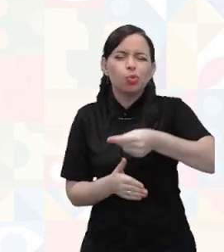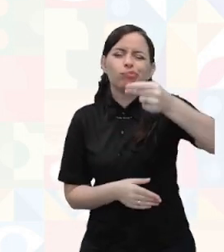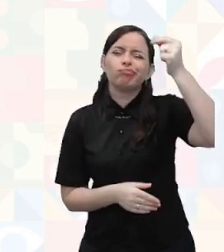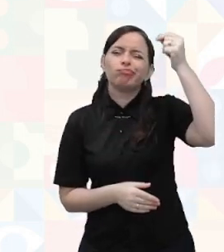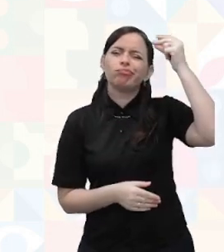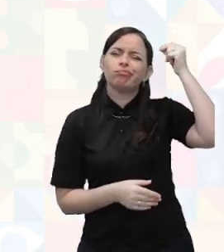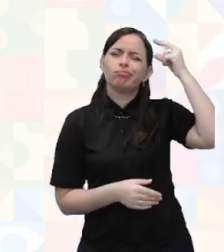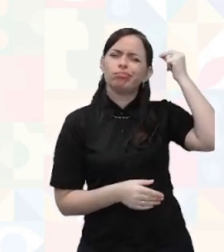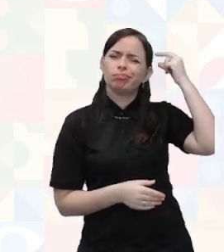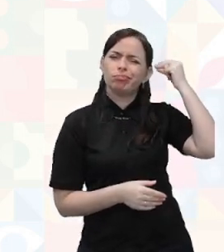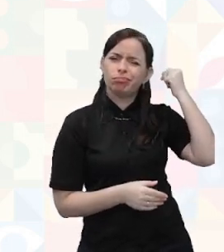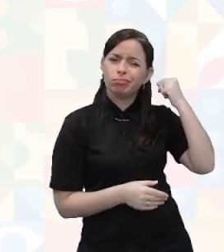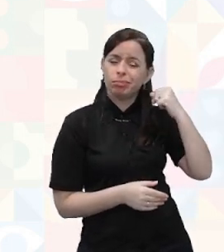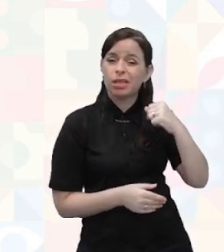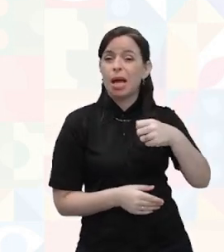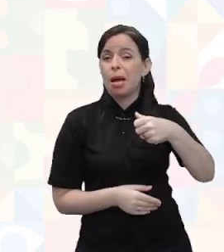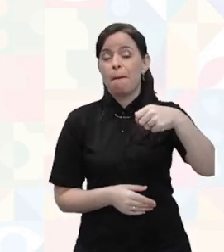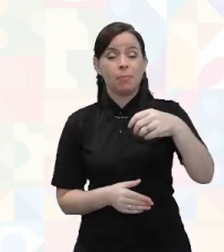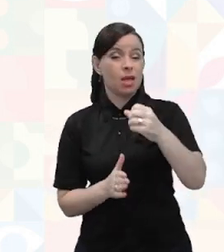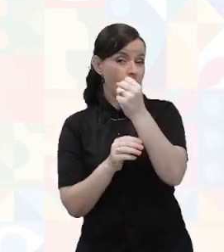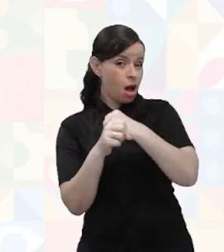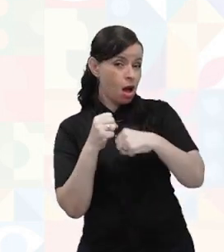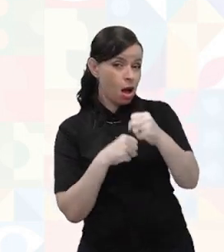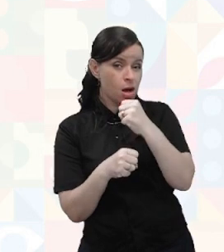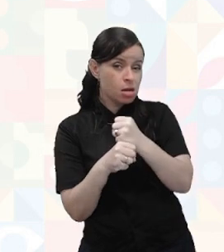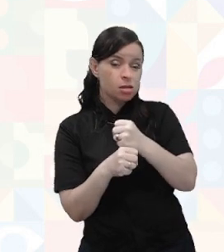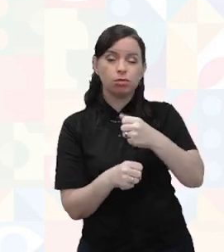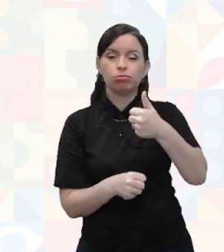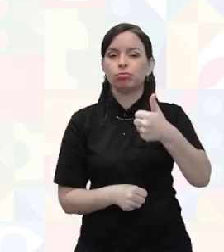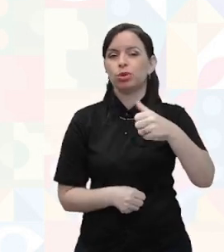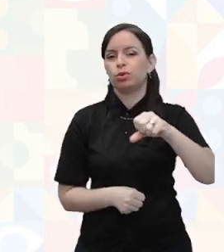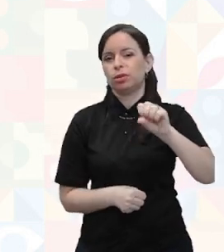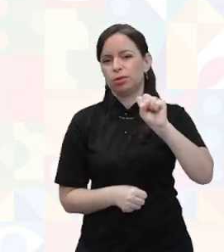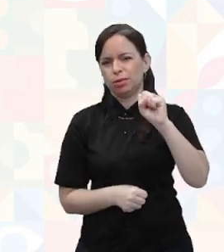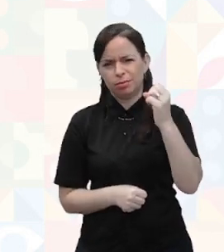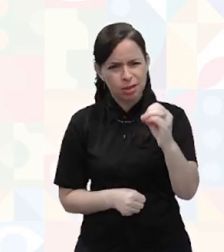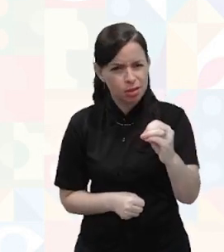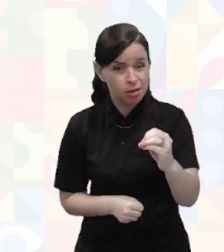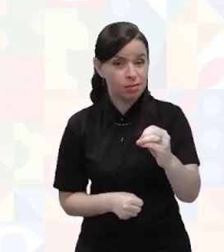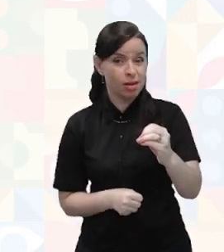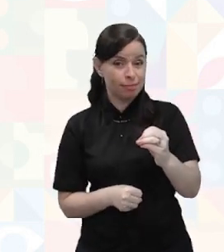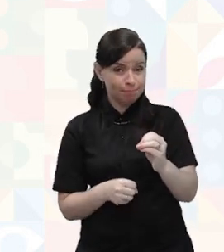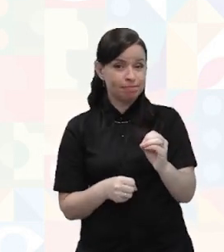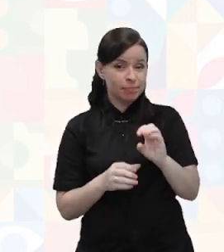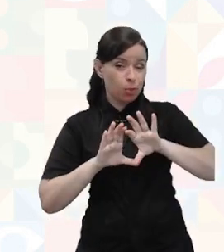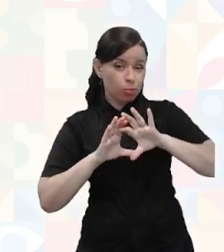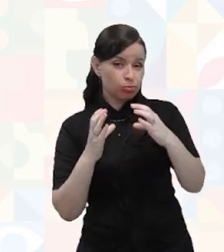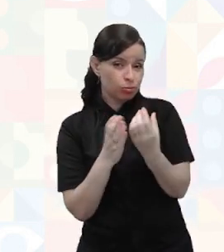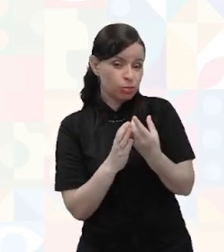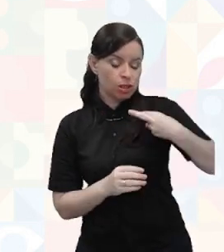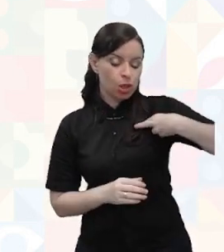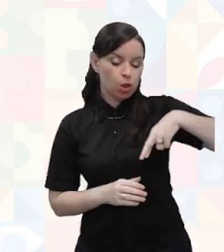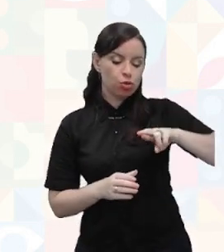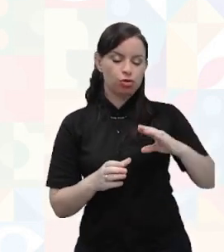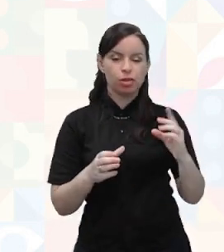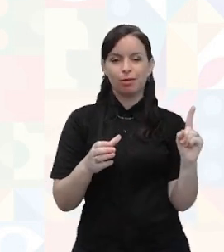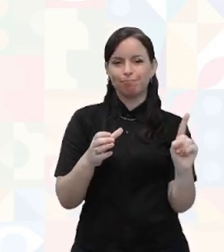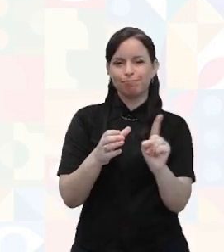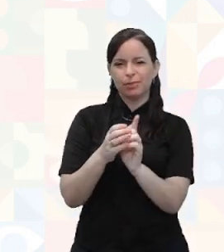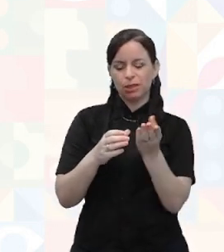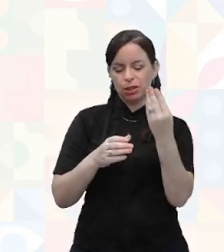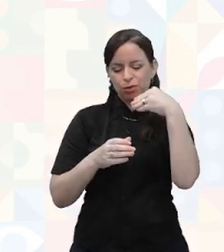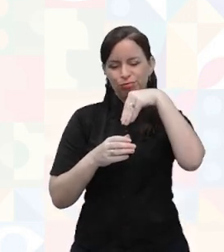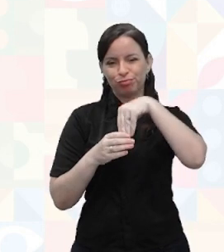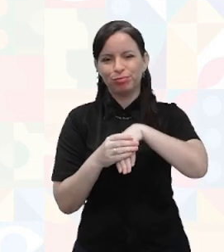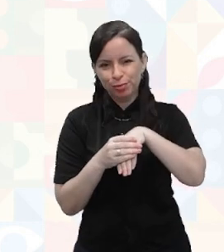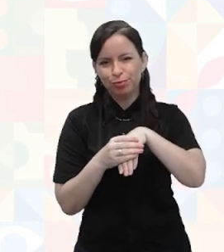na década de 80, né? E primeiramente foi dentro de instituições religiosas. Então, o espaço religioso teve uma